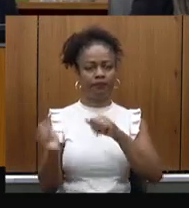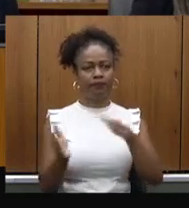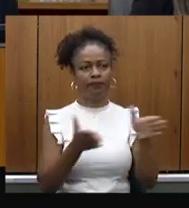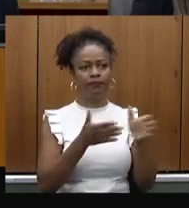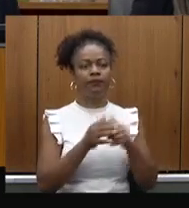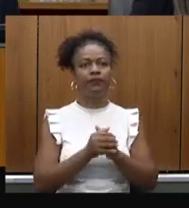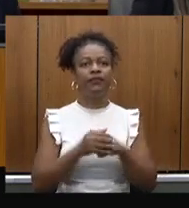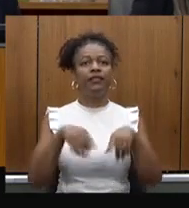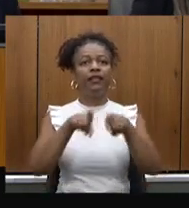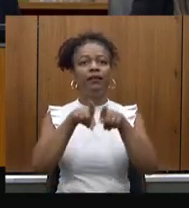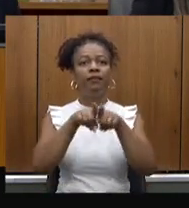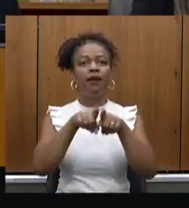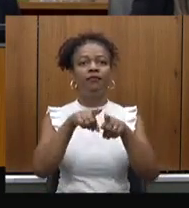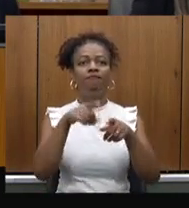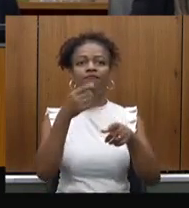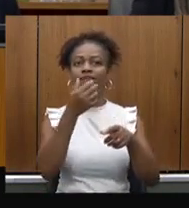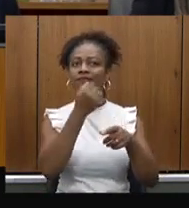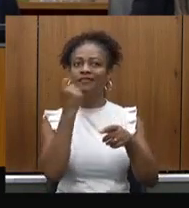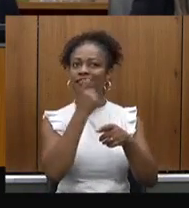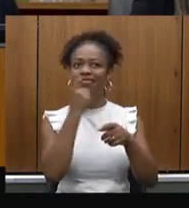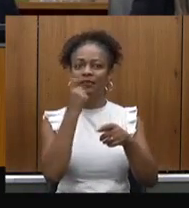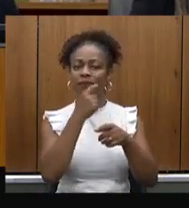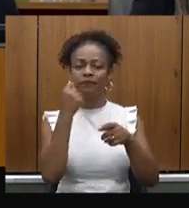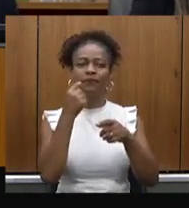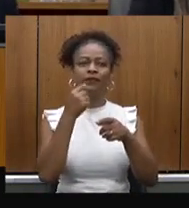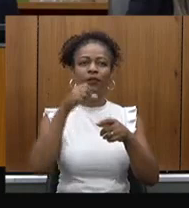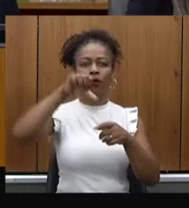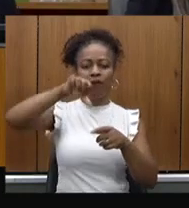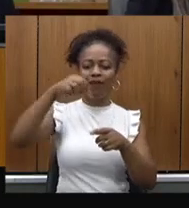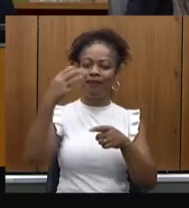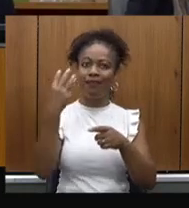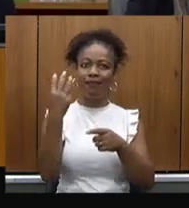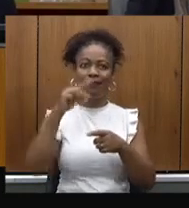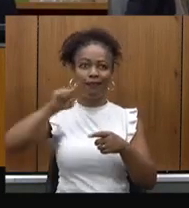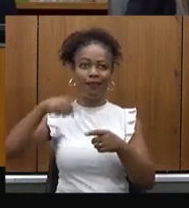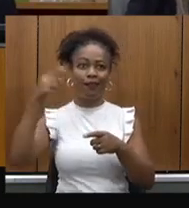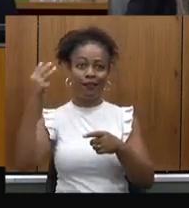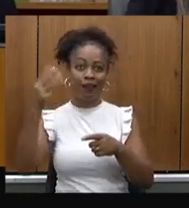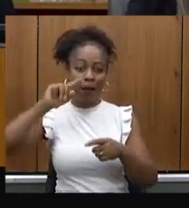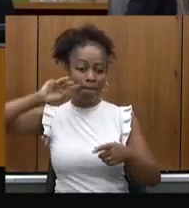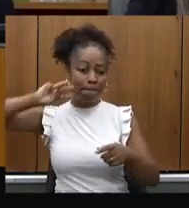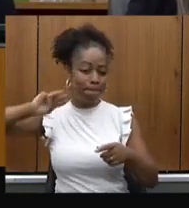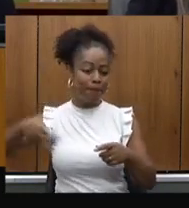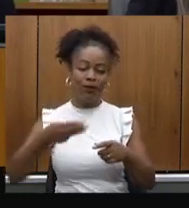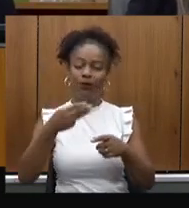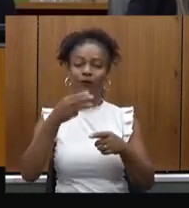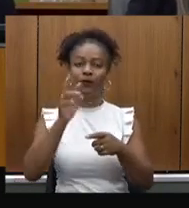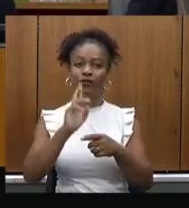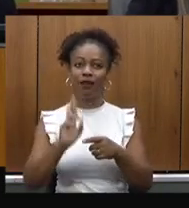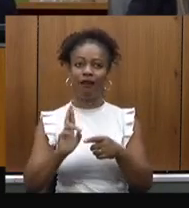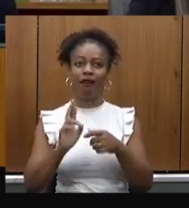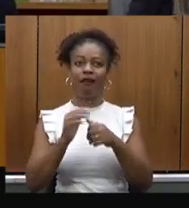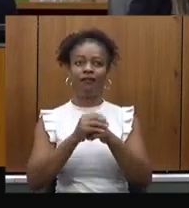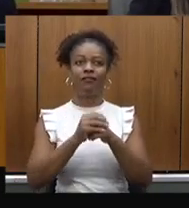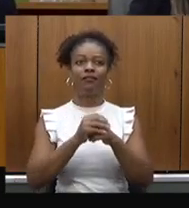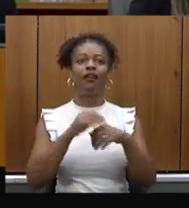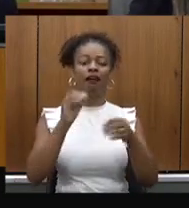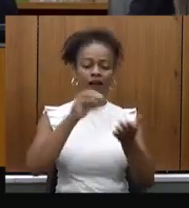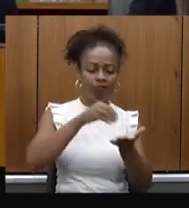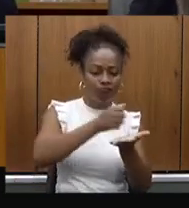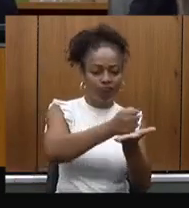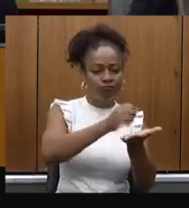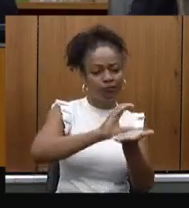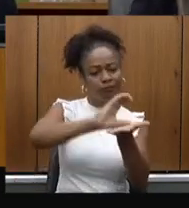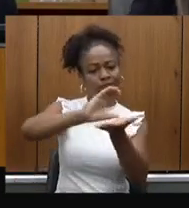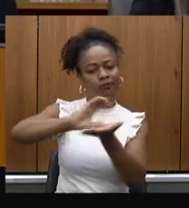Saúde Bucal, olha, gente, R 90,3 milhões regionalizando a atenção da saúde bucal, centros de especialidades